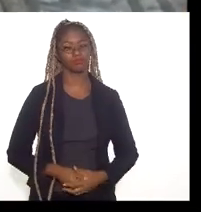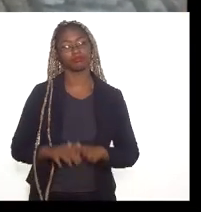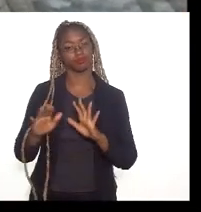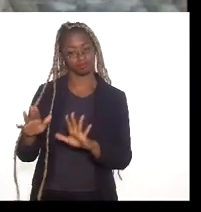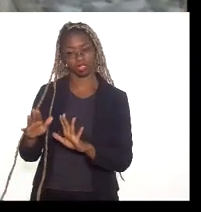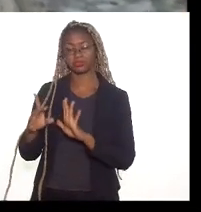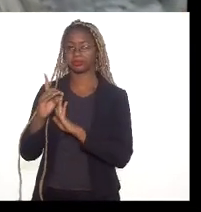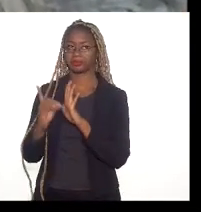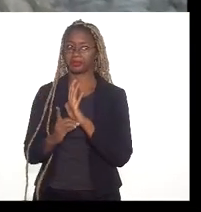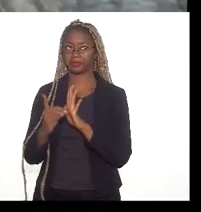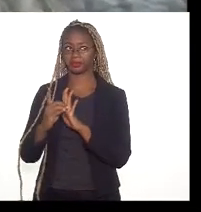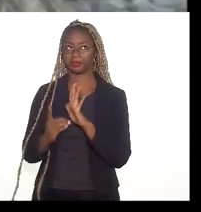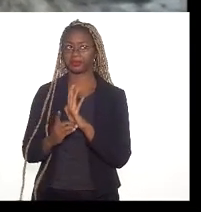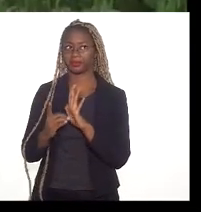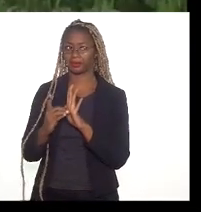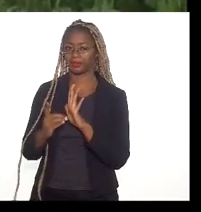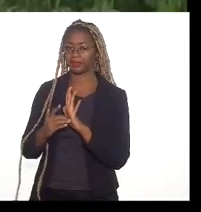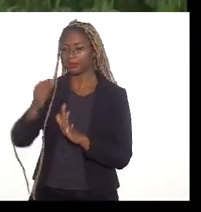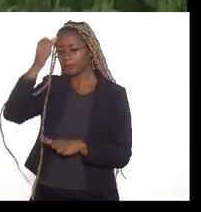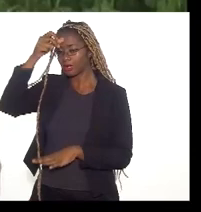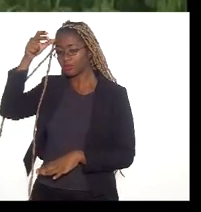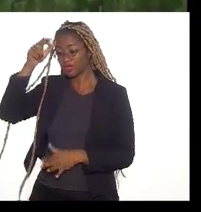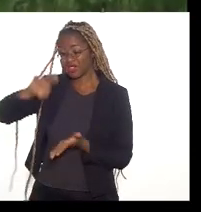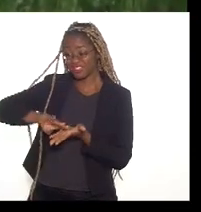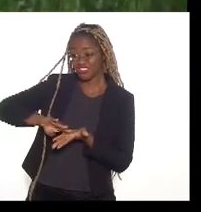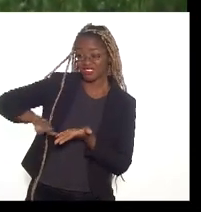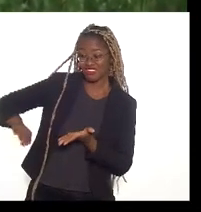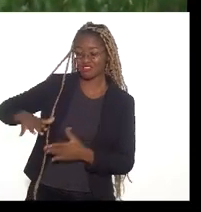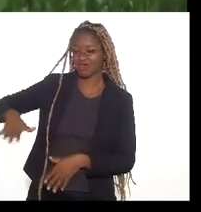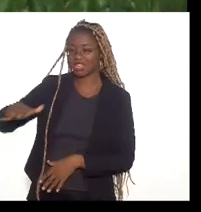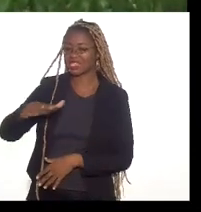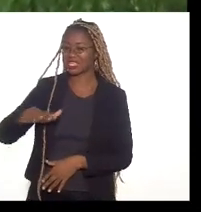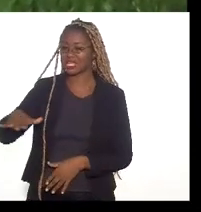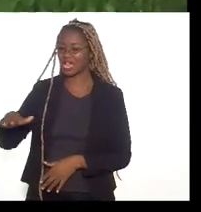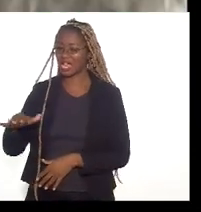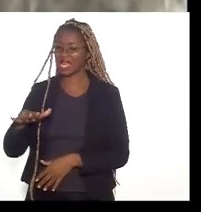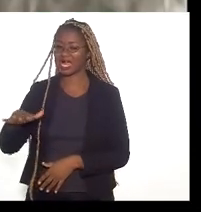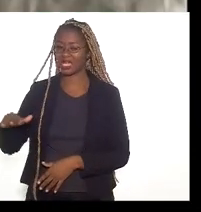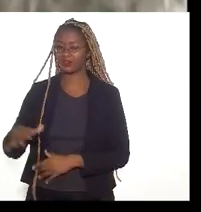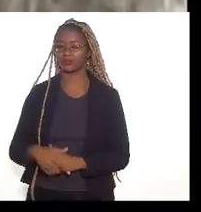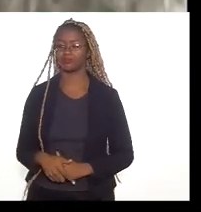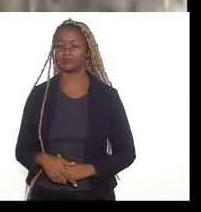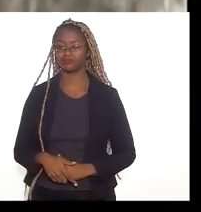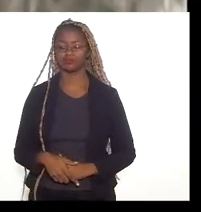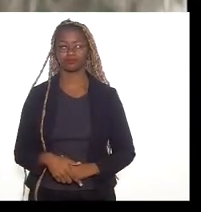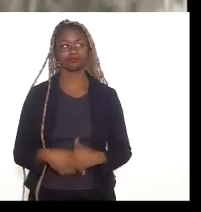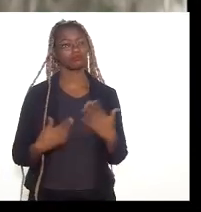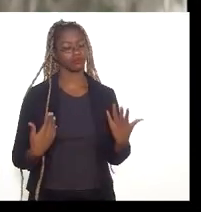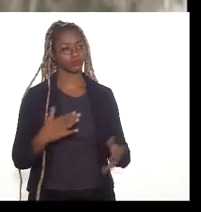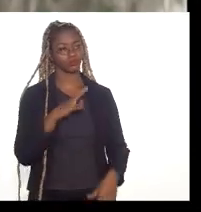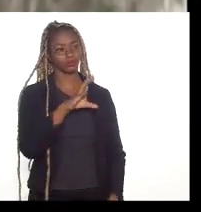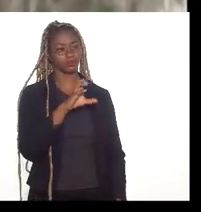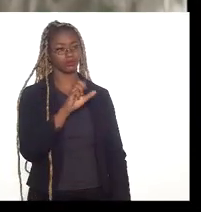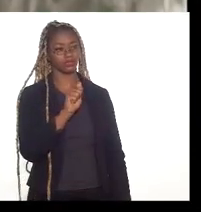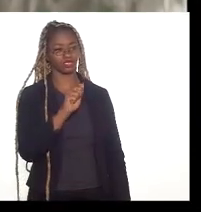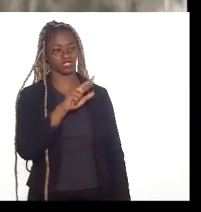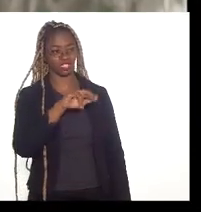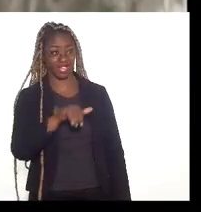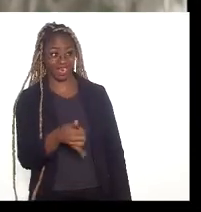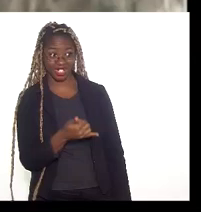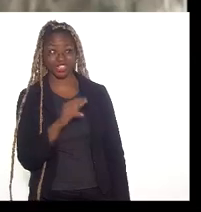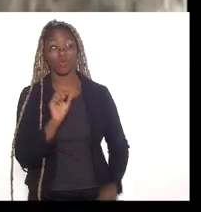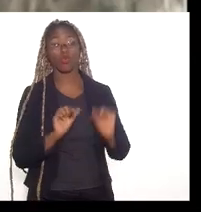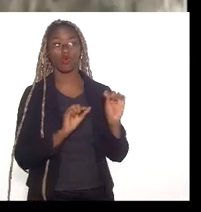excluiu o campo da área de proteção e ninguém pensou nos impactos da obra. O CEARGE, na verdade, é uma tentativa